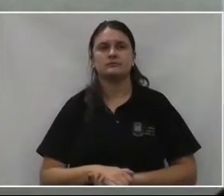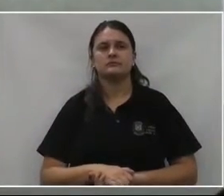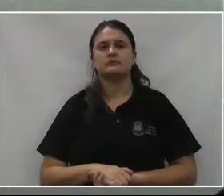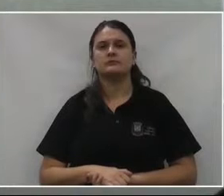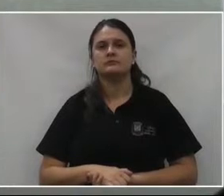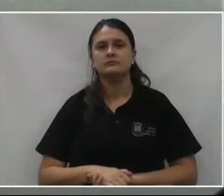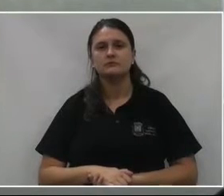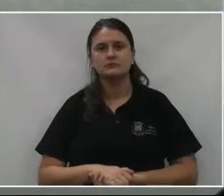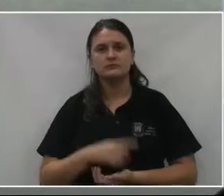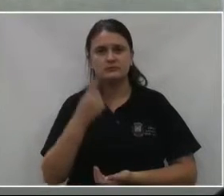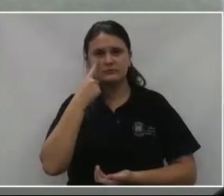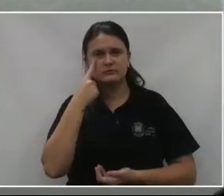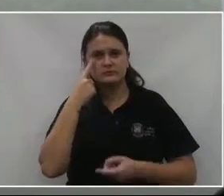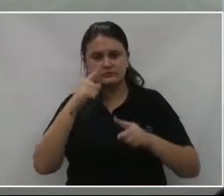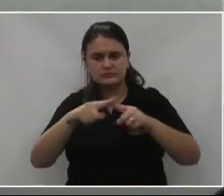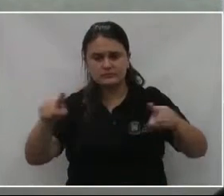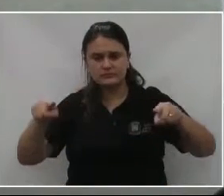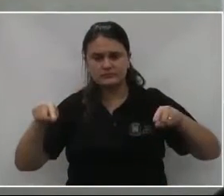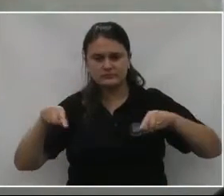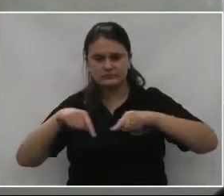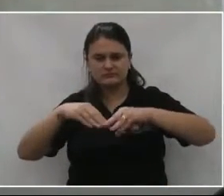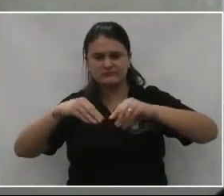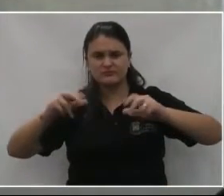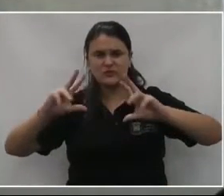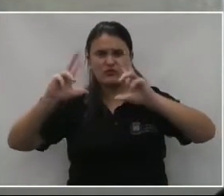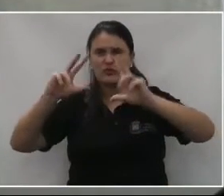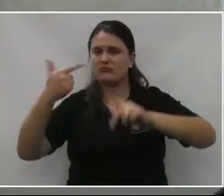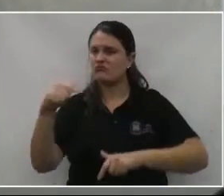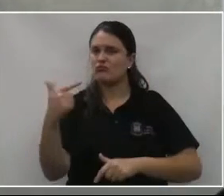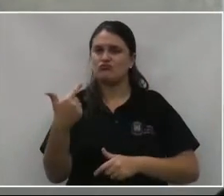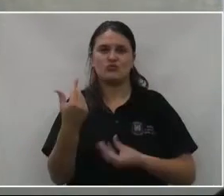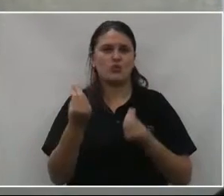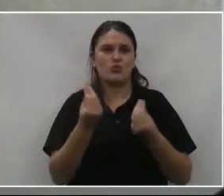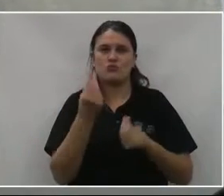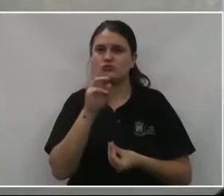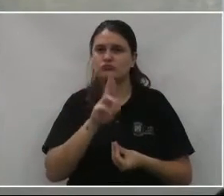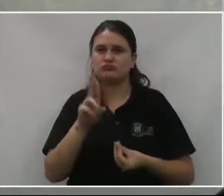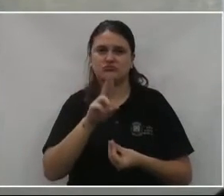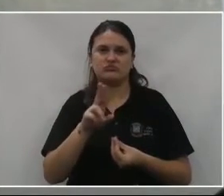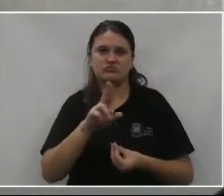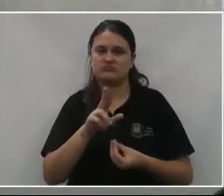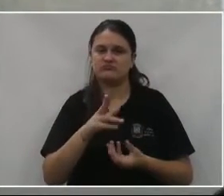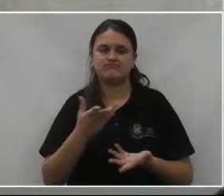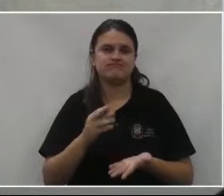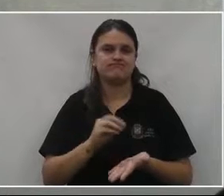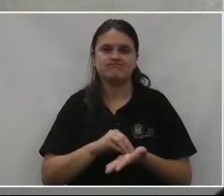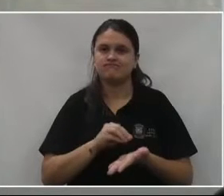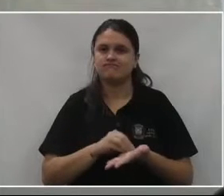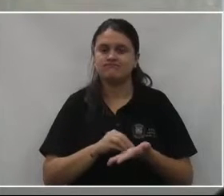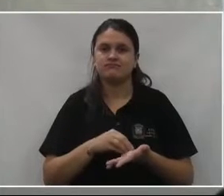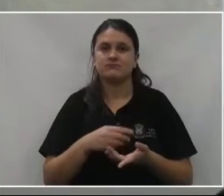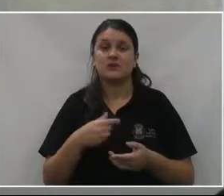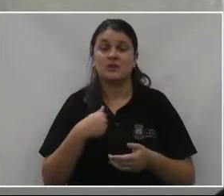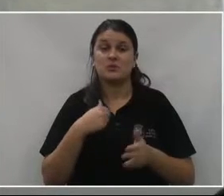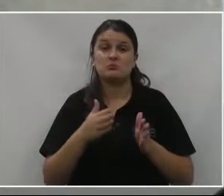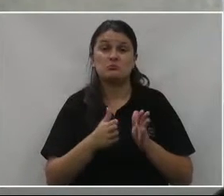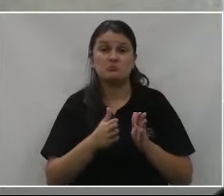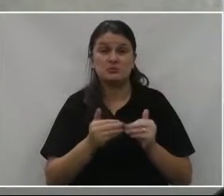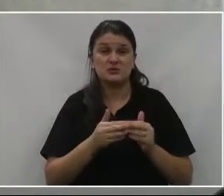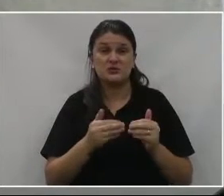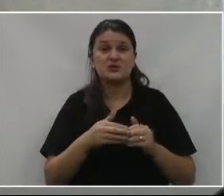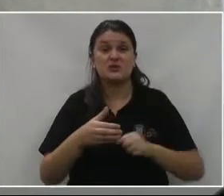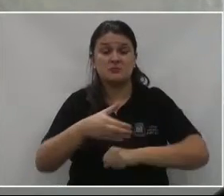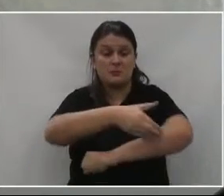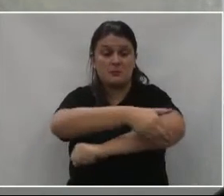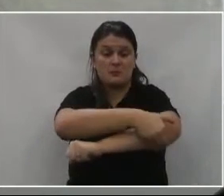Aqui é a quadra de areia também, de vôlei. Não tem como usar, pessoal. Até o apelo para a gente fazer um... Fomentar que o parque mental